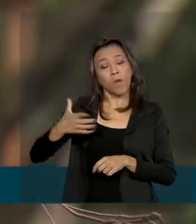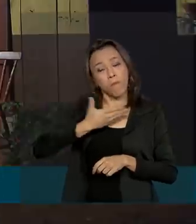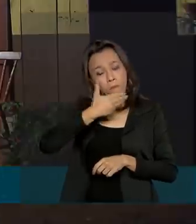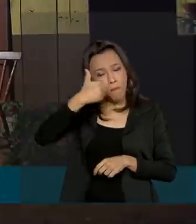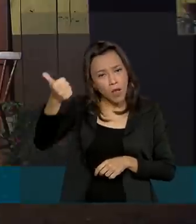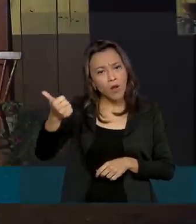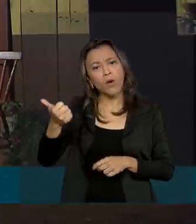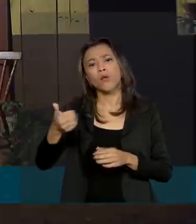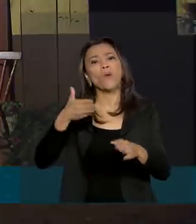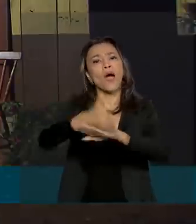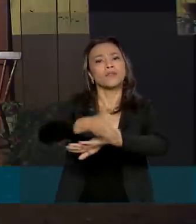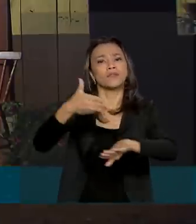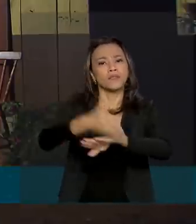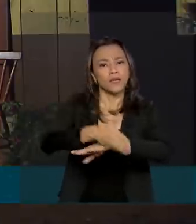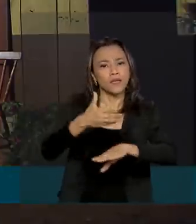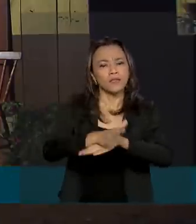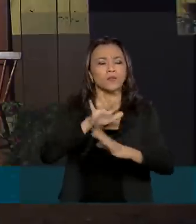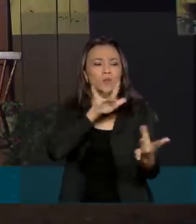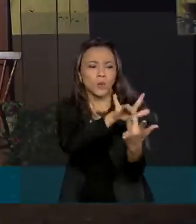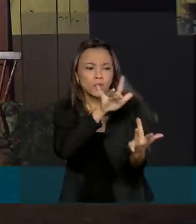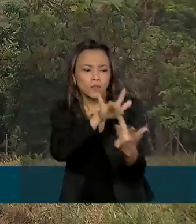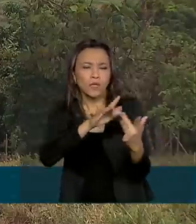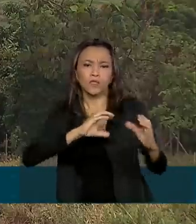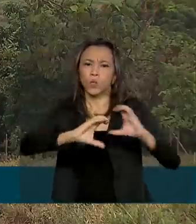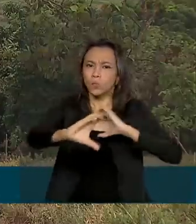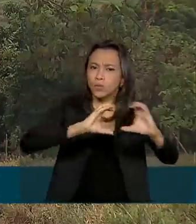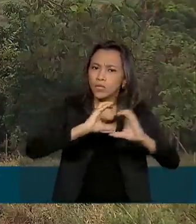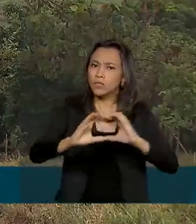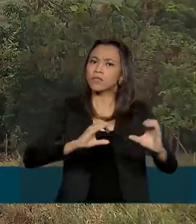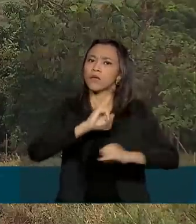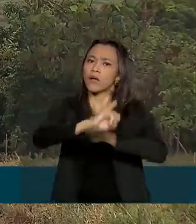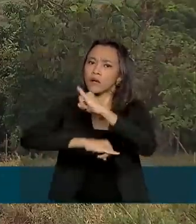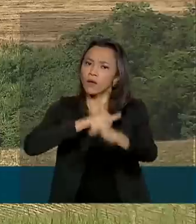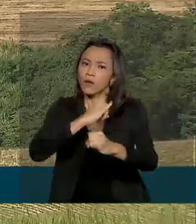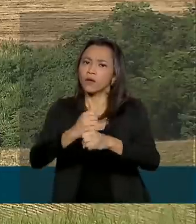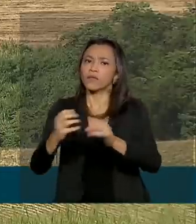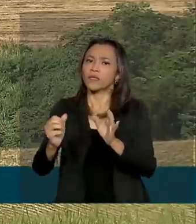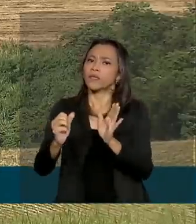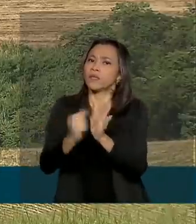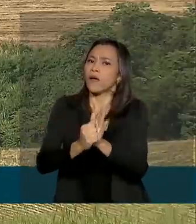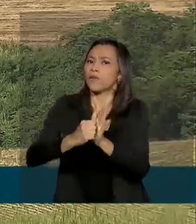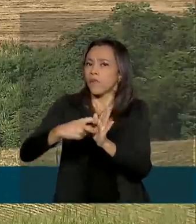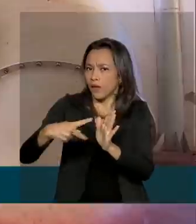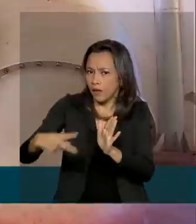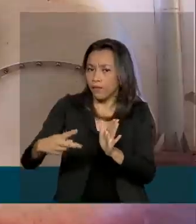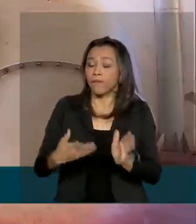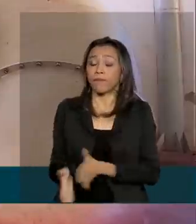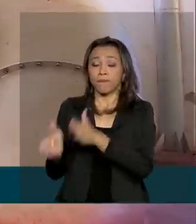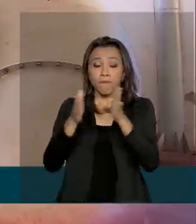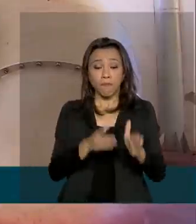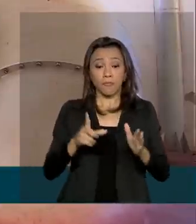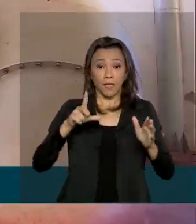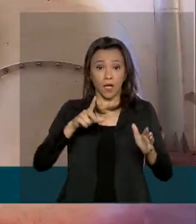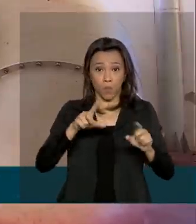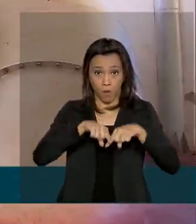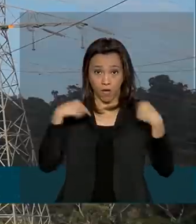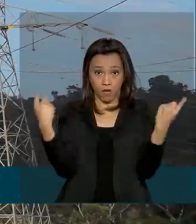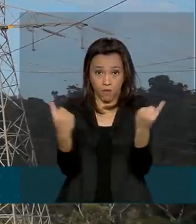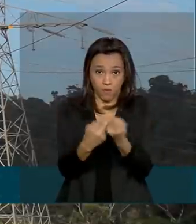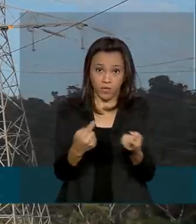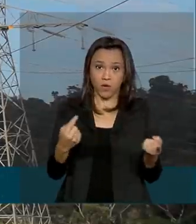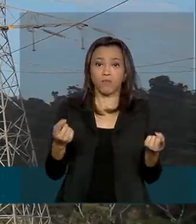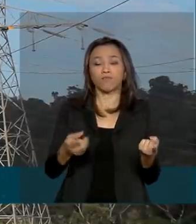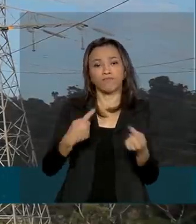consumidor aos canais de comunicação, site e aplicativos. Em reunião extraordinária realizada nesta